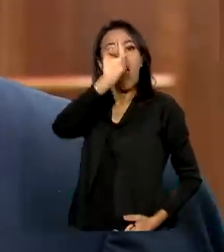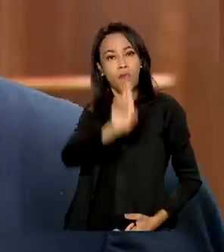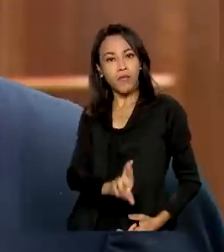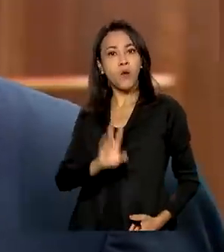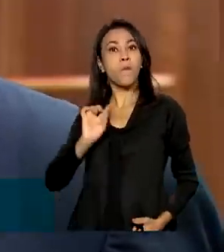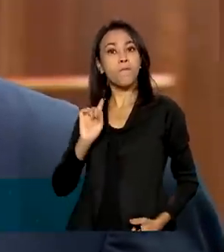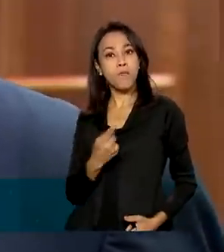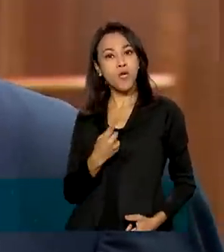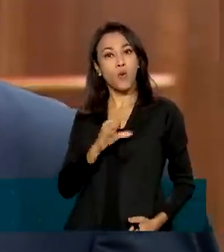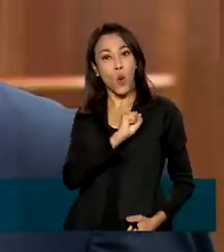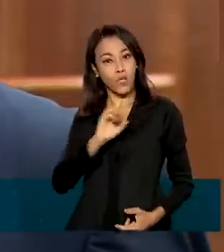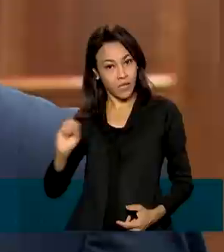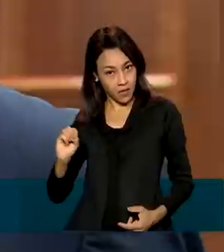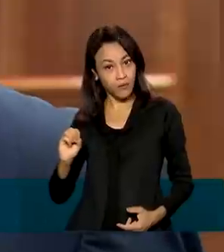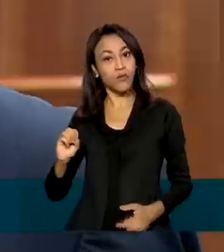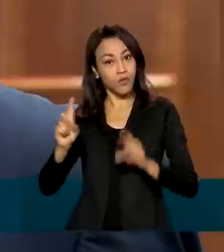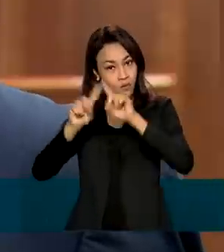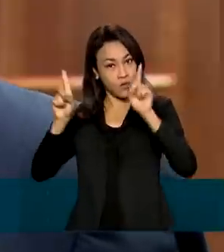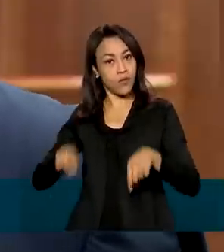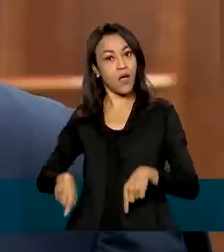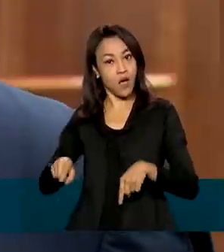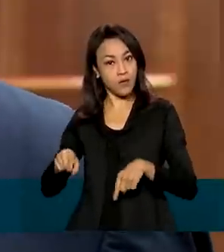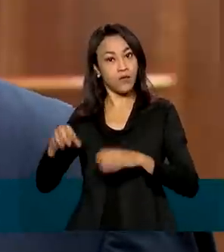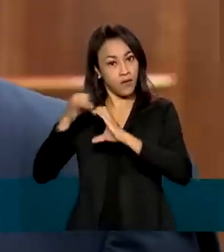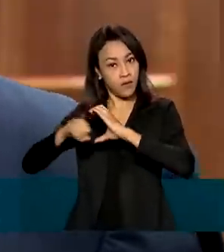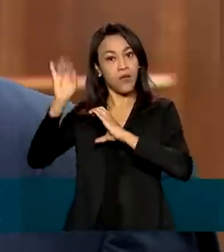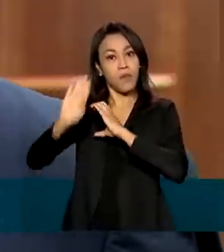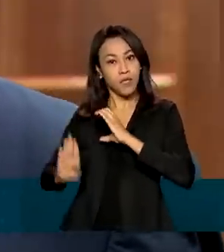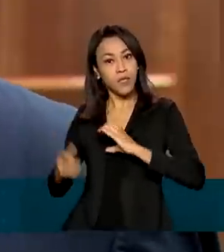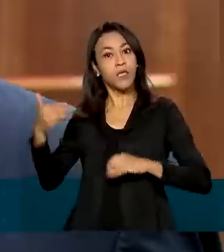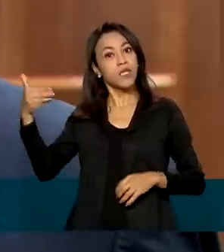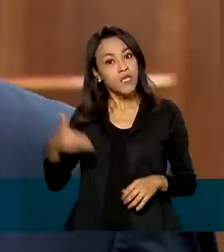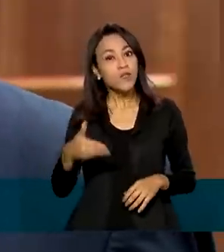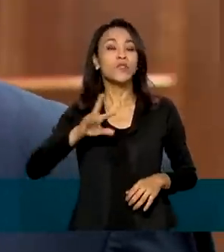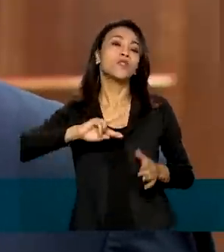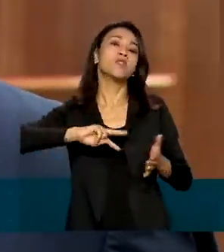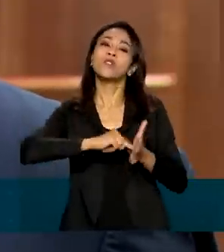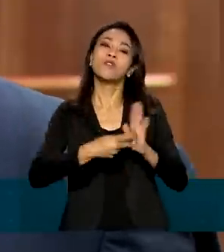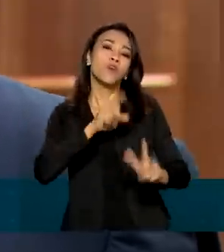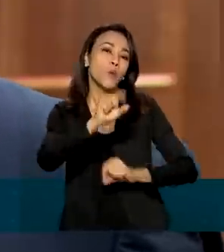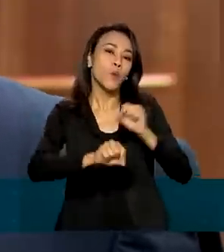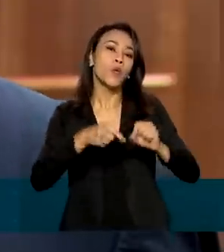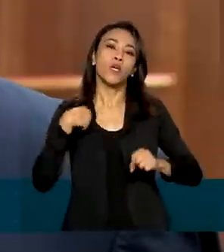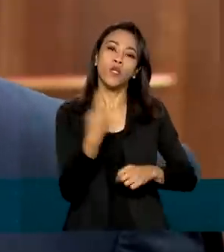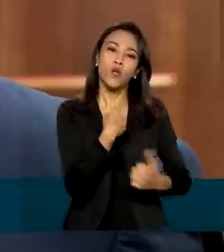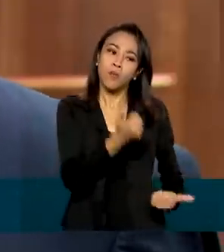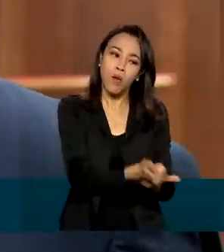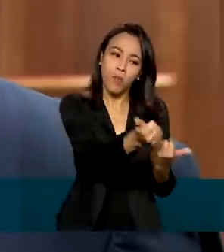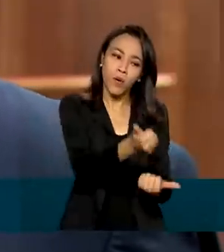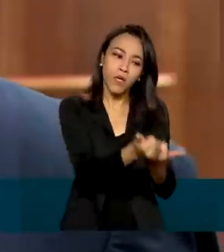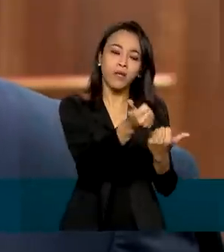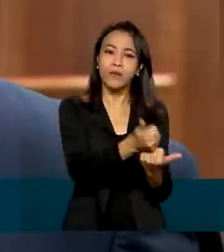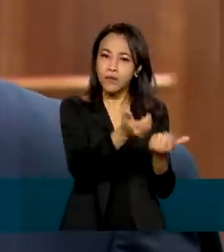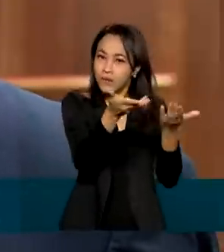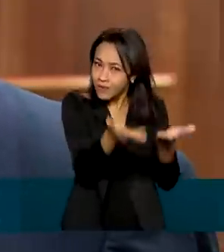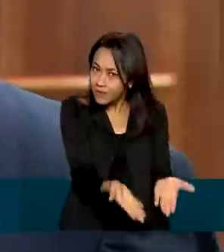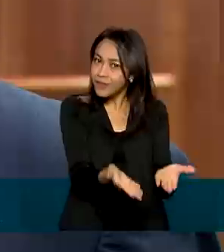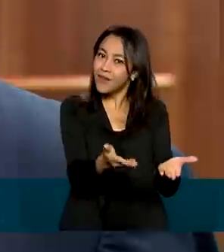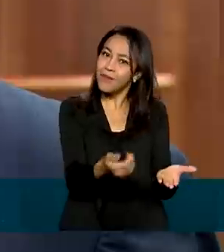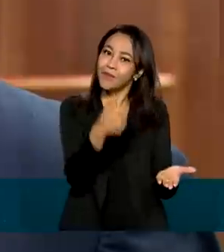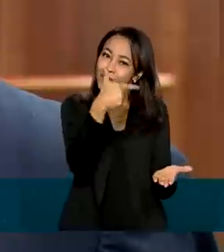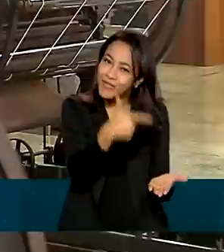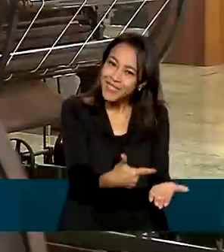de 1.800 funcionários que a EBC tem. E isso significa que a gente está contribuindo, a gente contribui em algum momento para esses